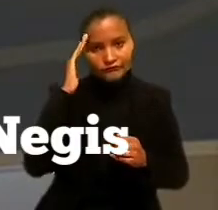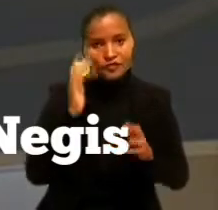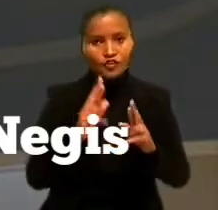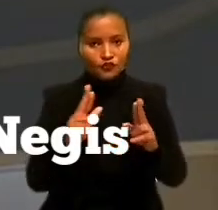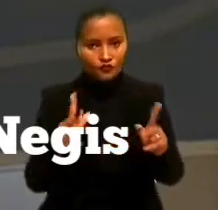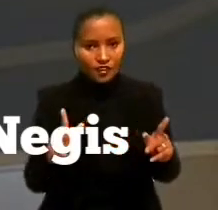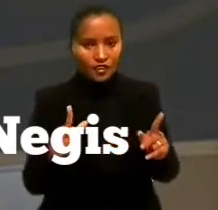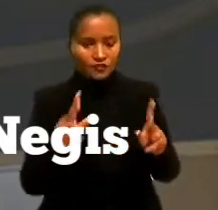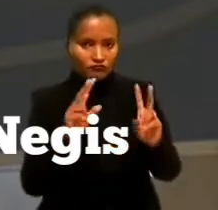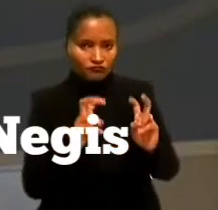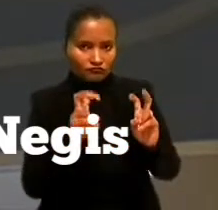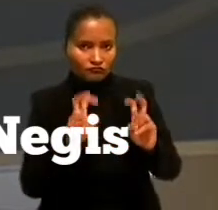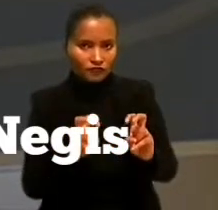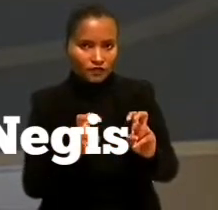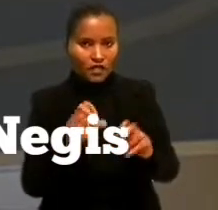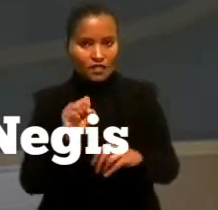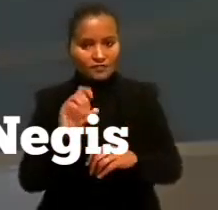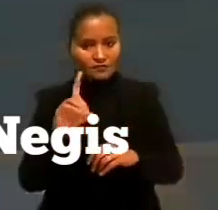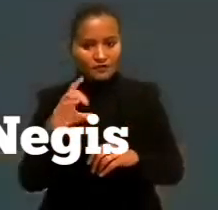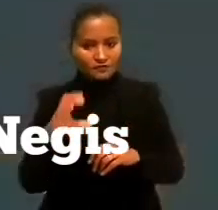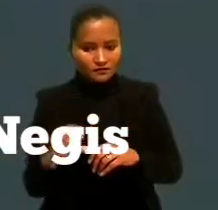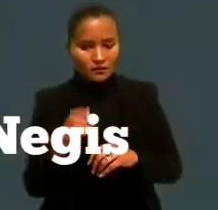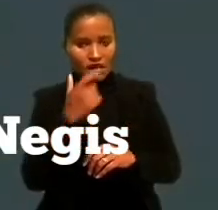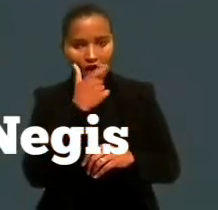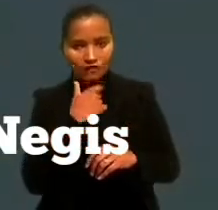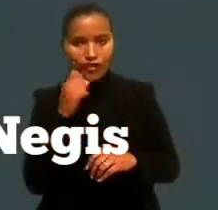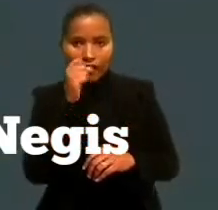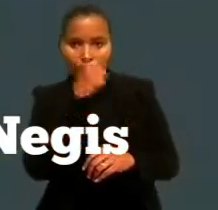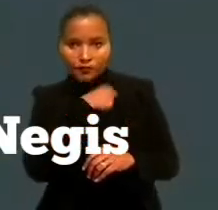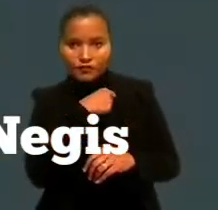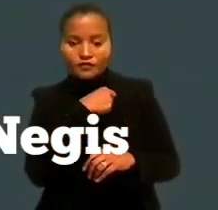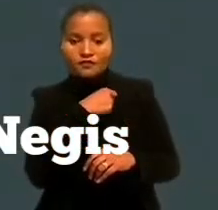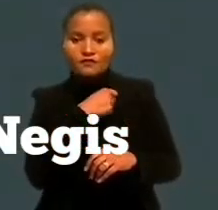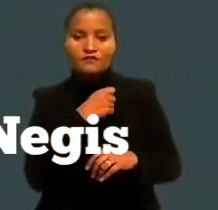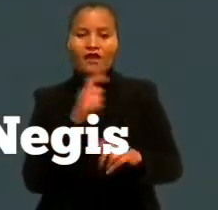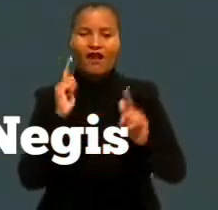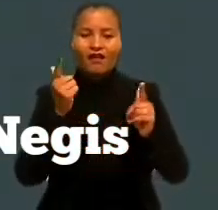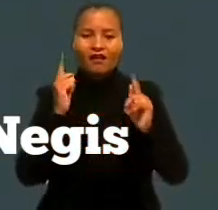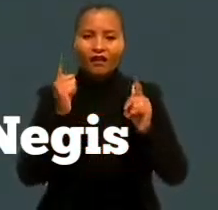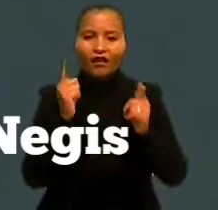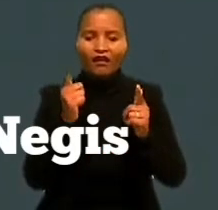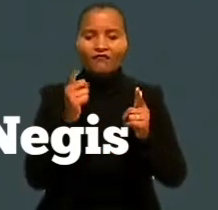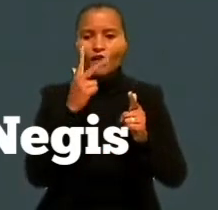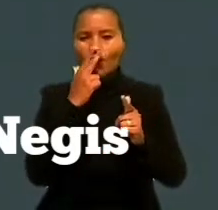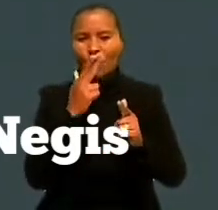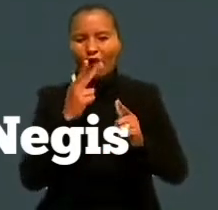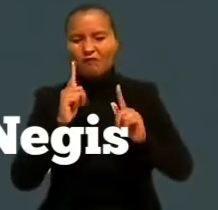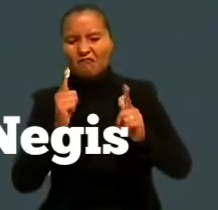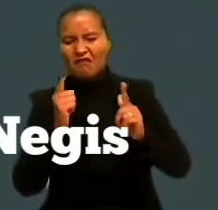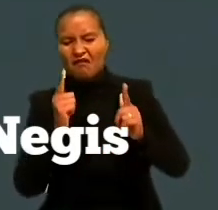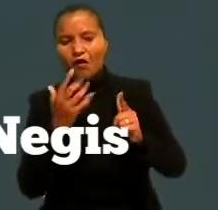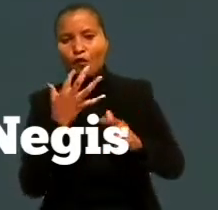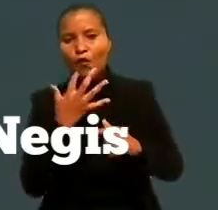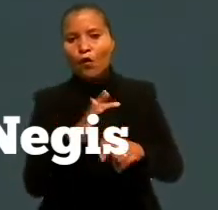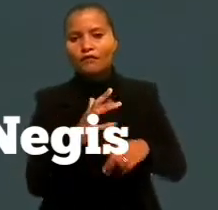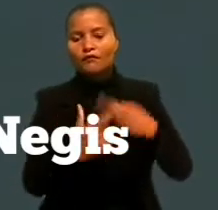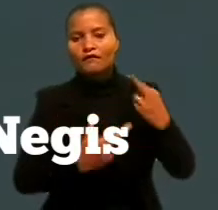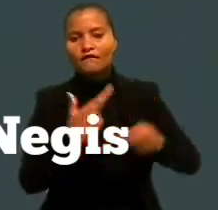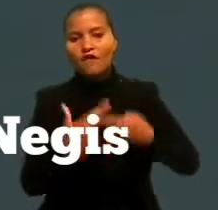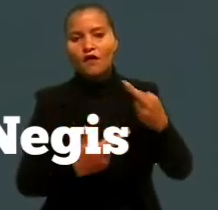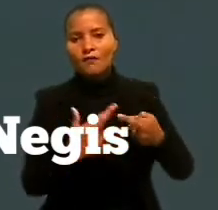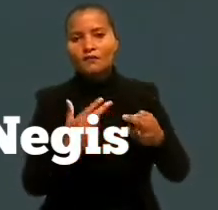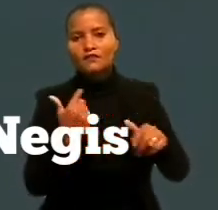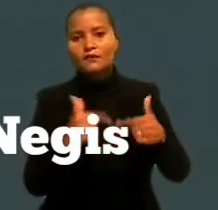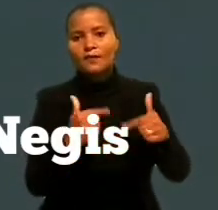diferente sobre a matéria, a SDC considera abusiva a greve deflagrada como forma de protesto contra as reformas